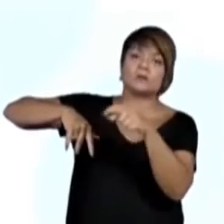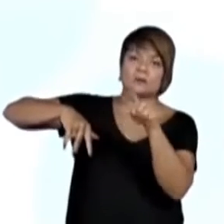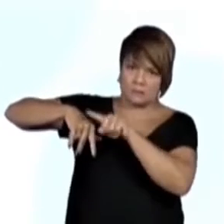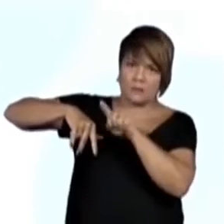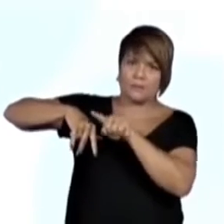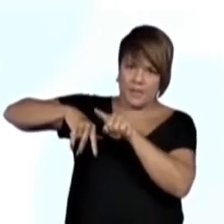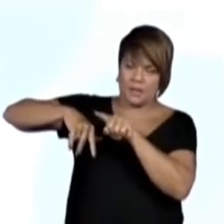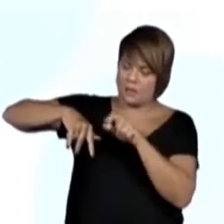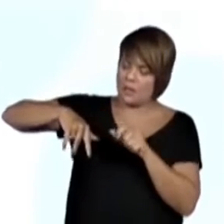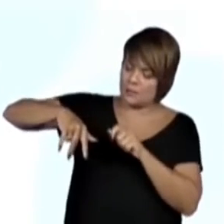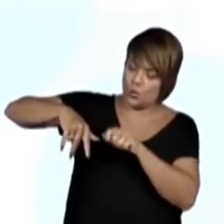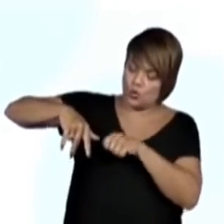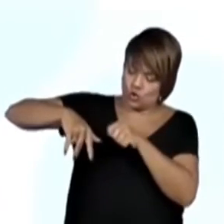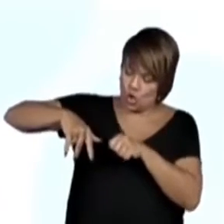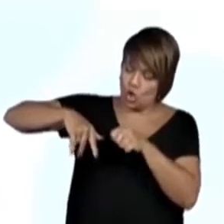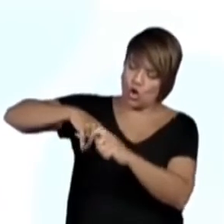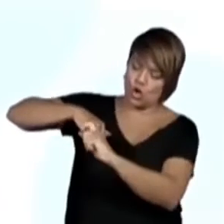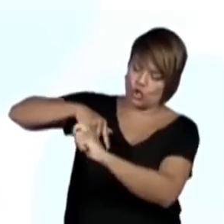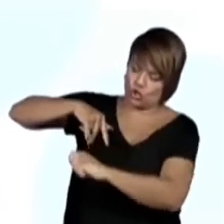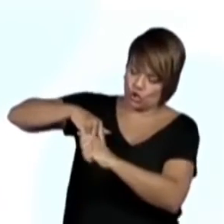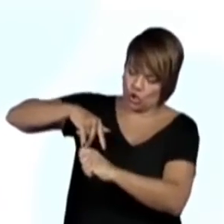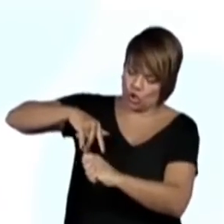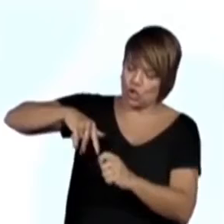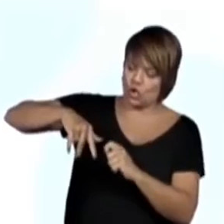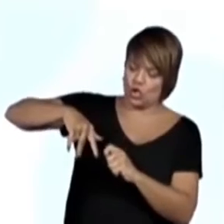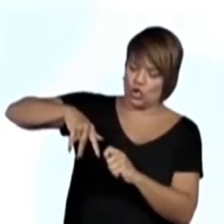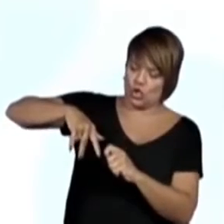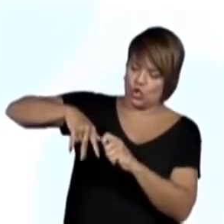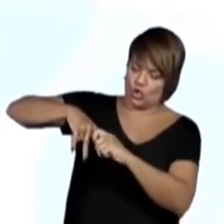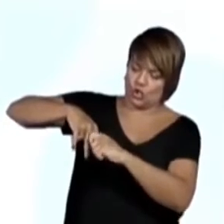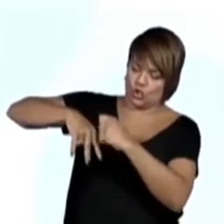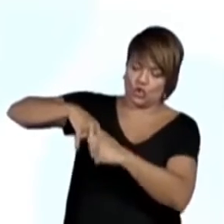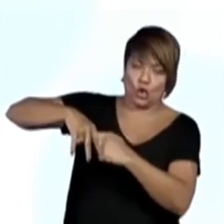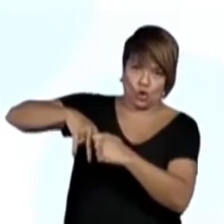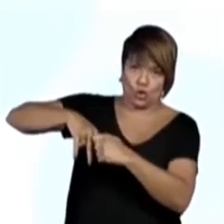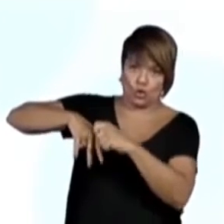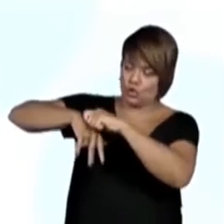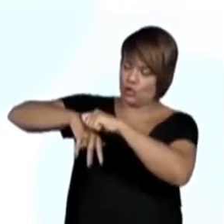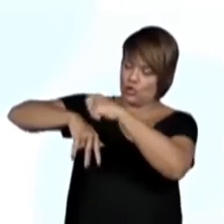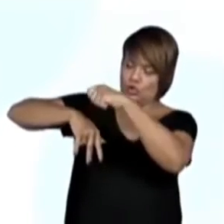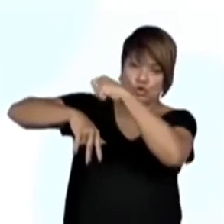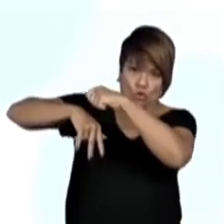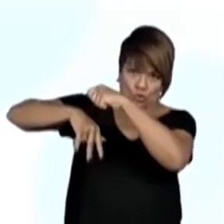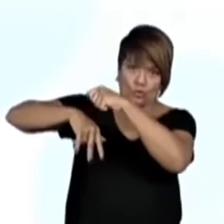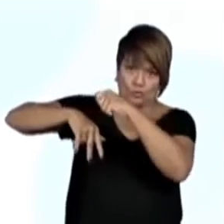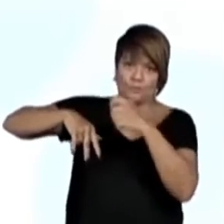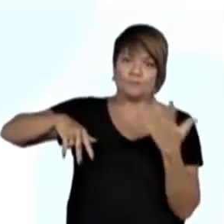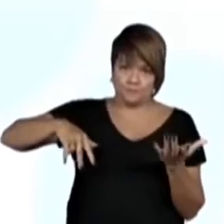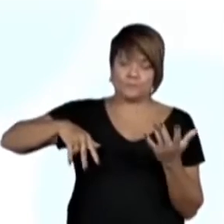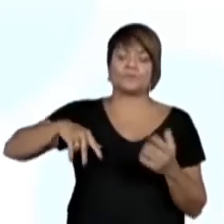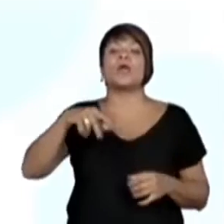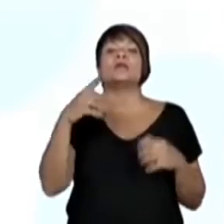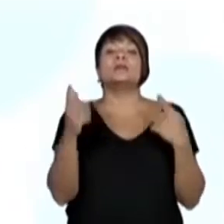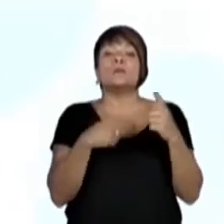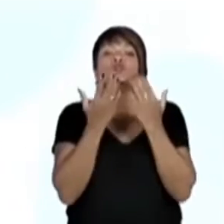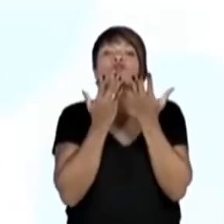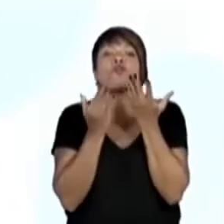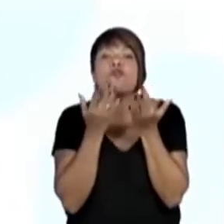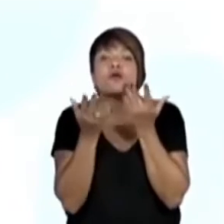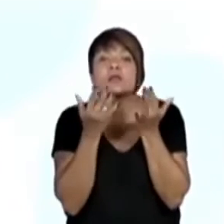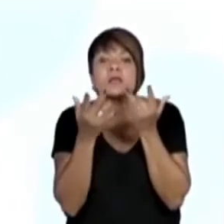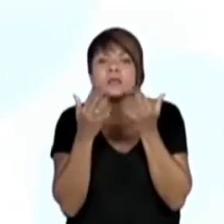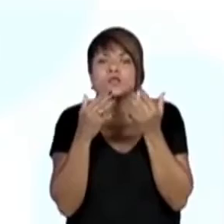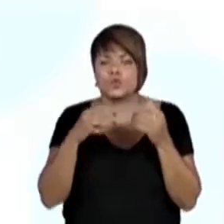Bota a tira roupa, faz de conta que tem olho e nariz. E coloca um